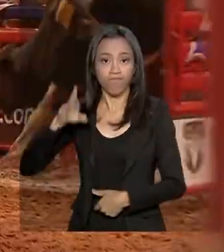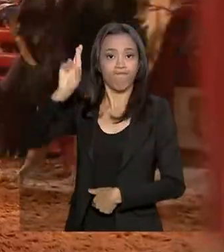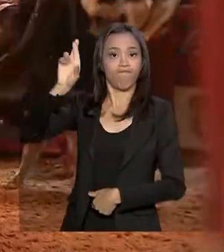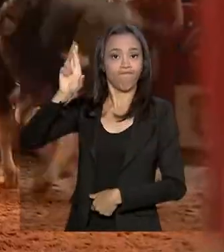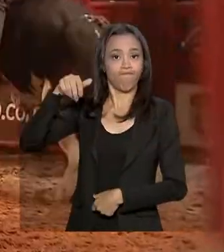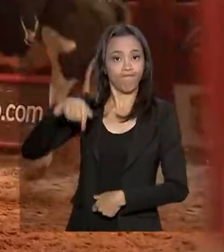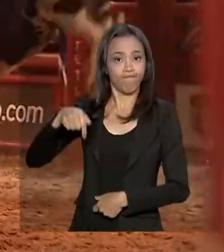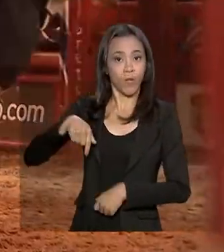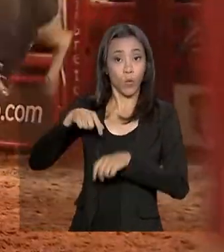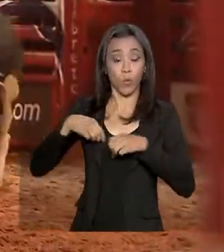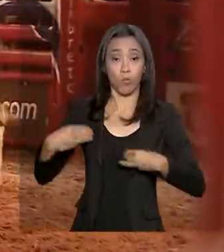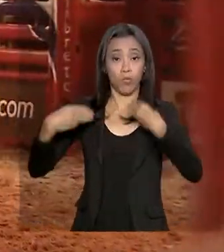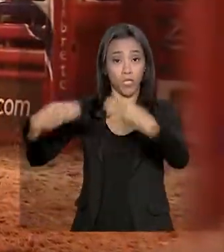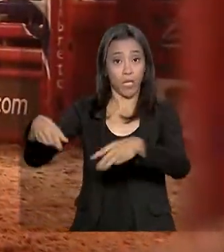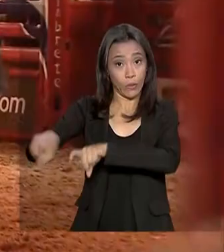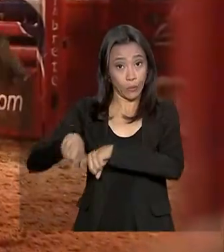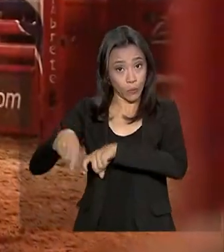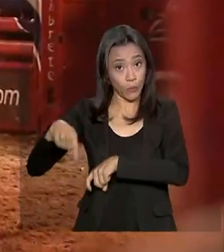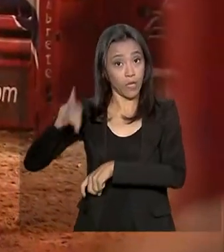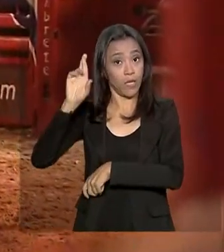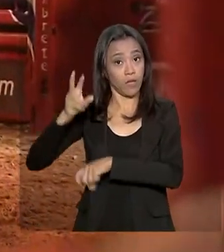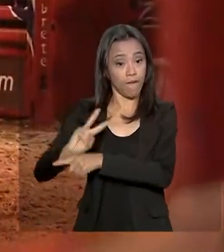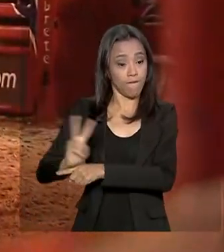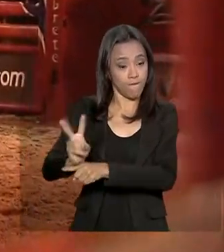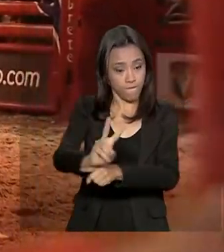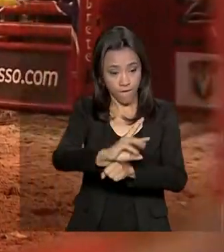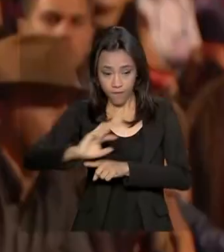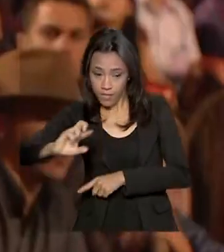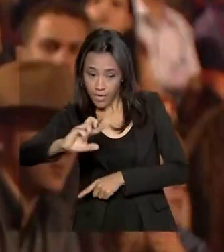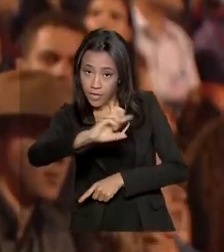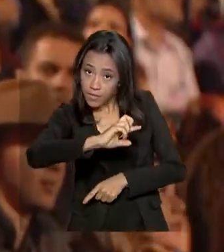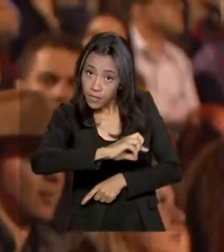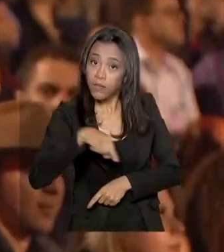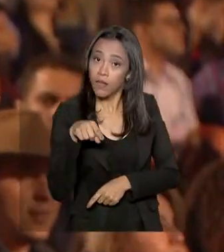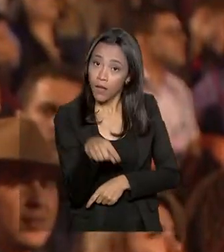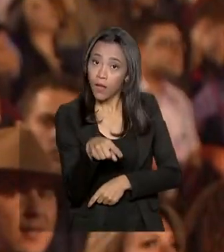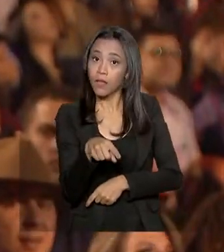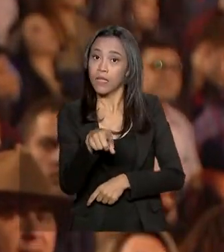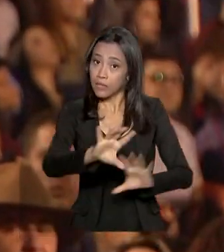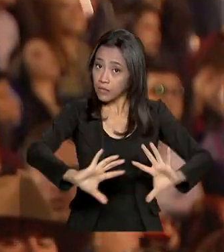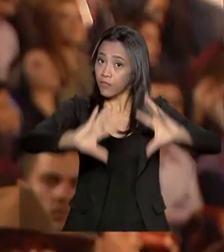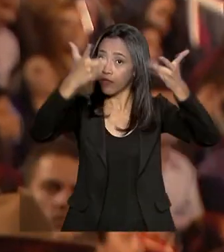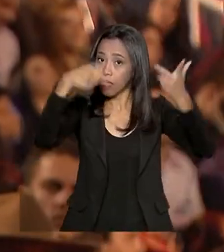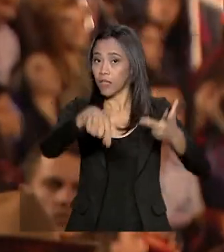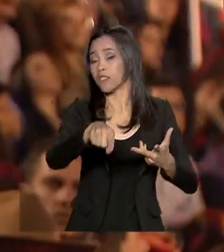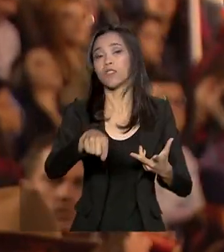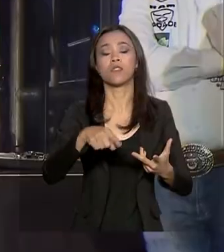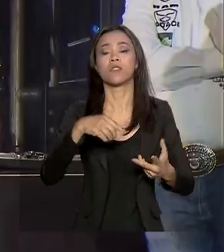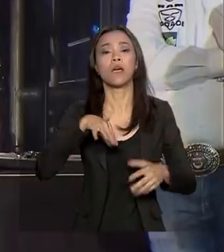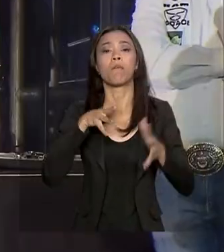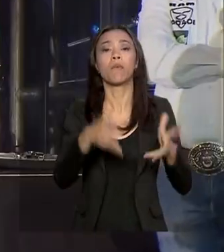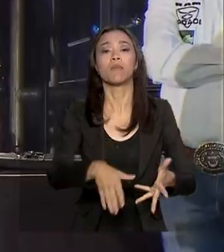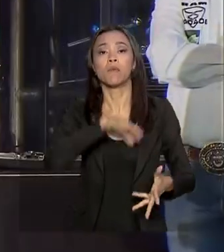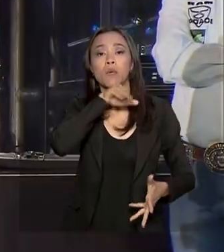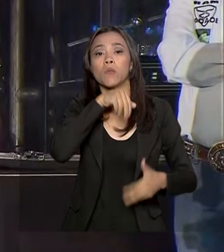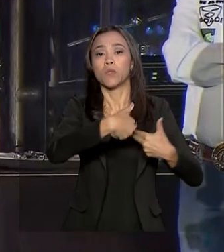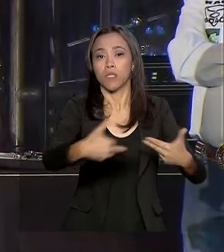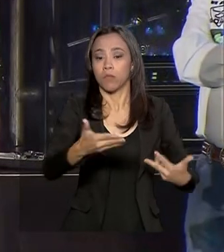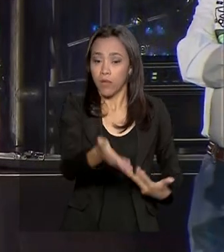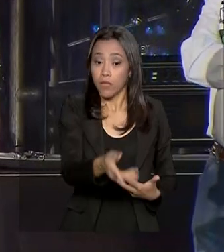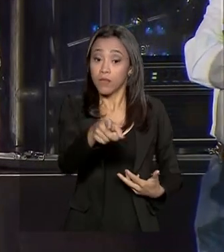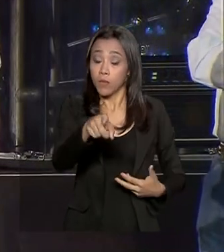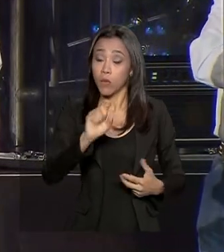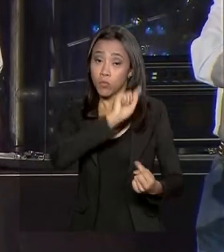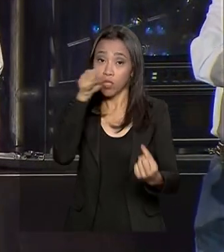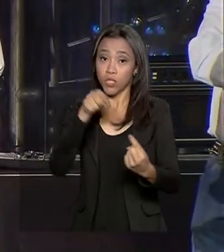fiscalização dos animais em festas de rodeios. Para o público, o presidente falou que a prioridade do governo é o desenvolvimento